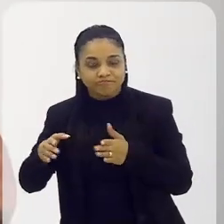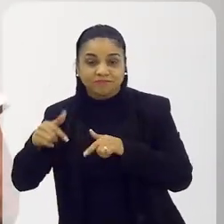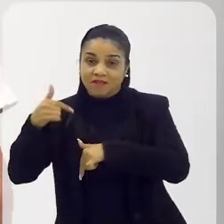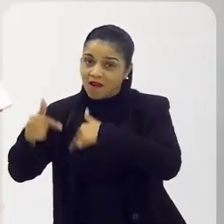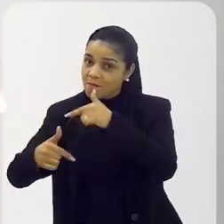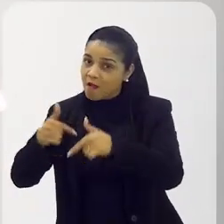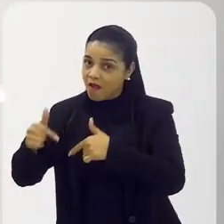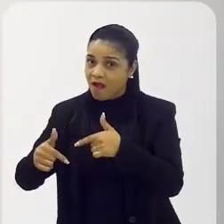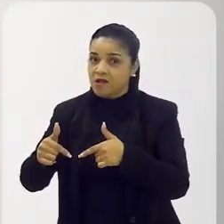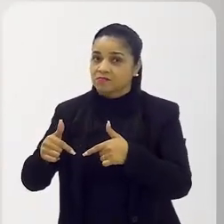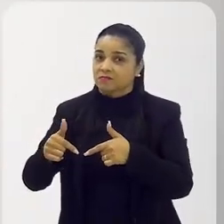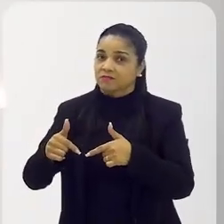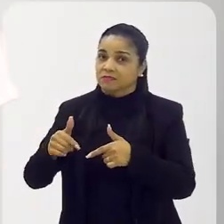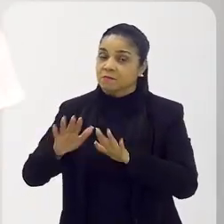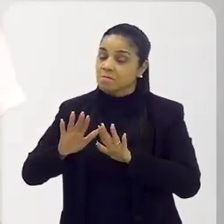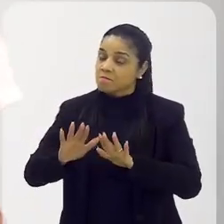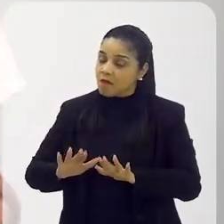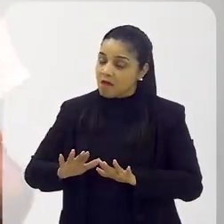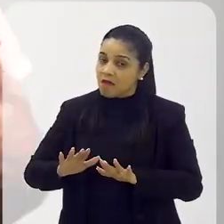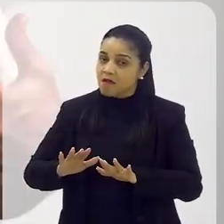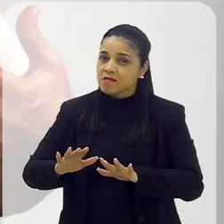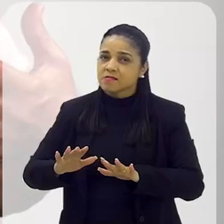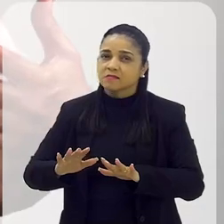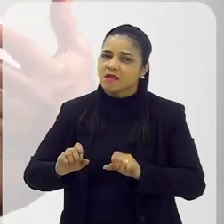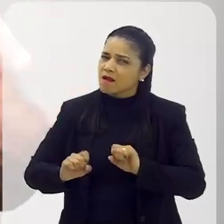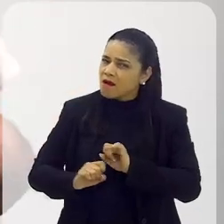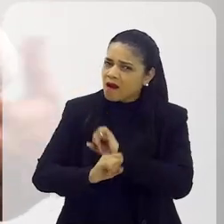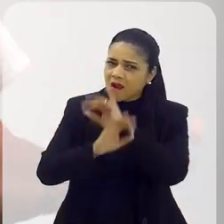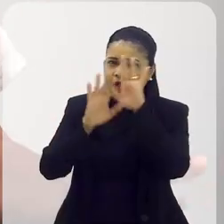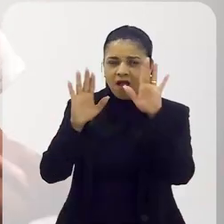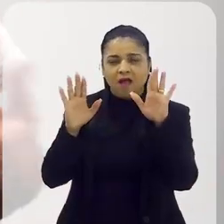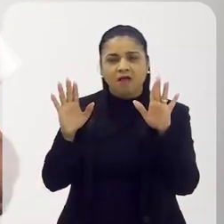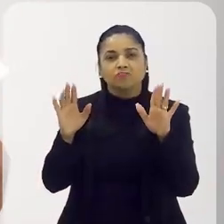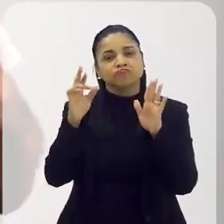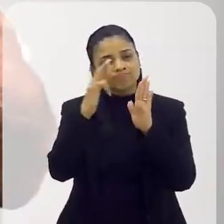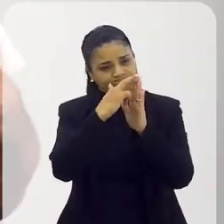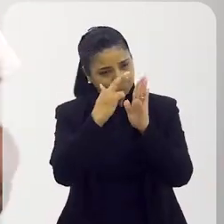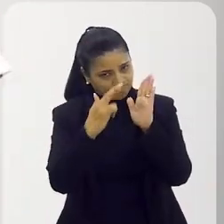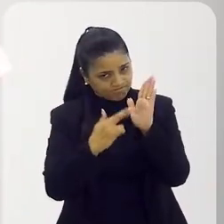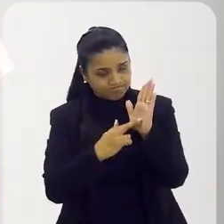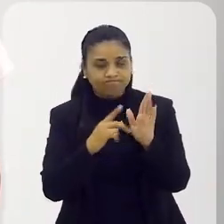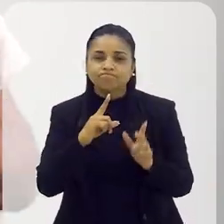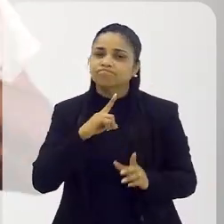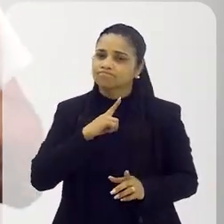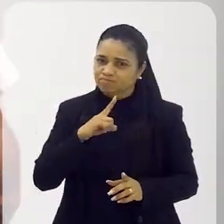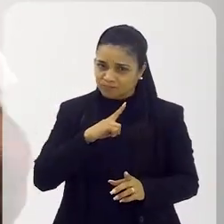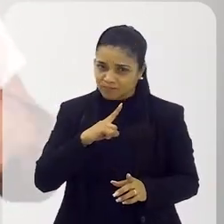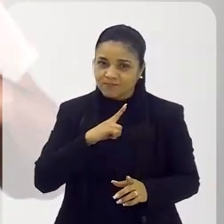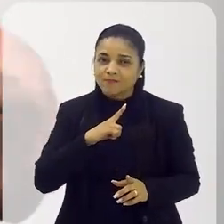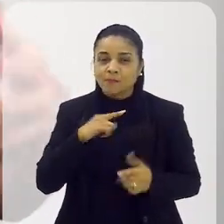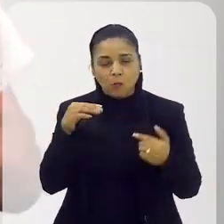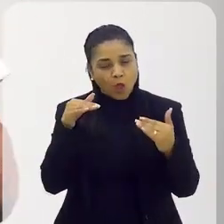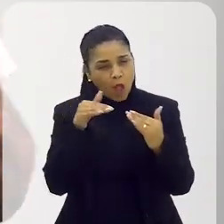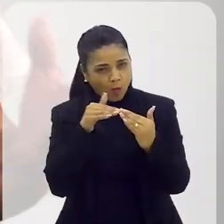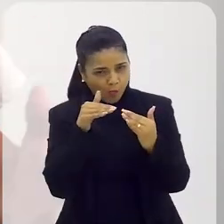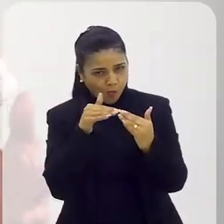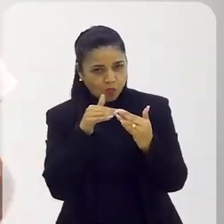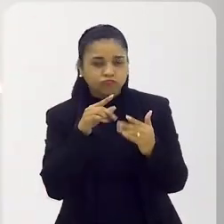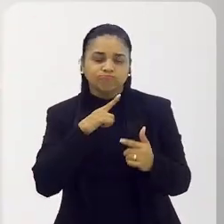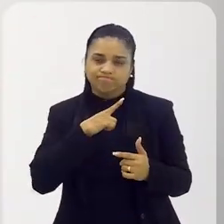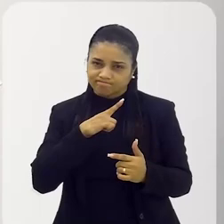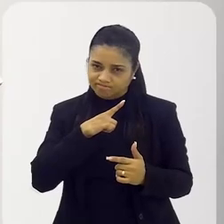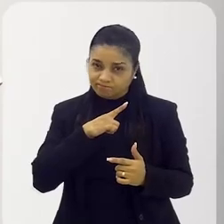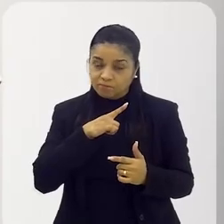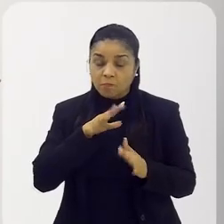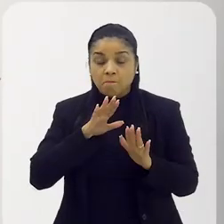trabalho. Claro que tem que ter, como em qualquer lugar, um regulamento, uma regra, um acordo,